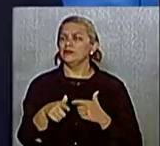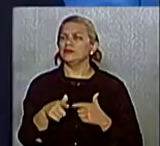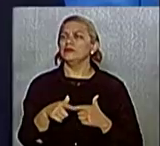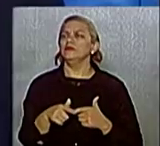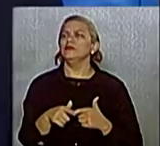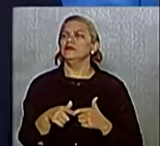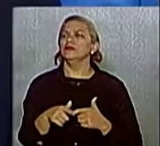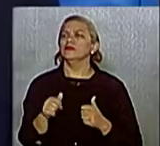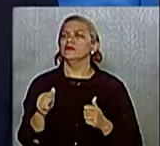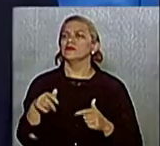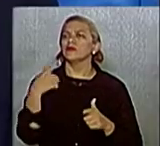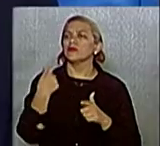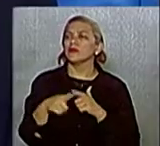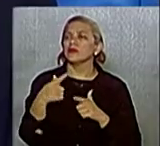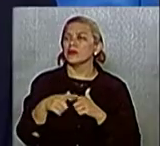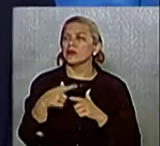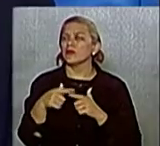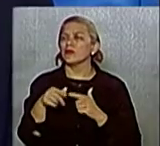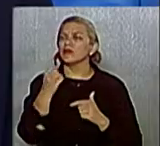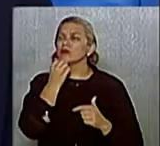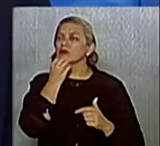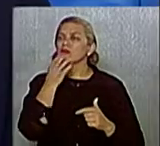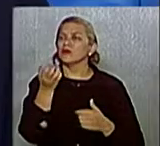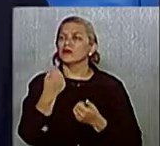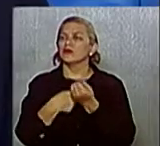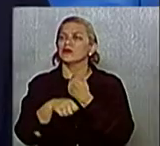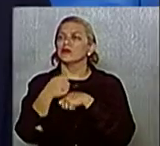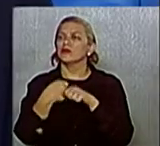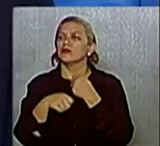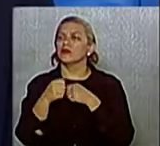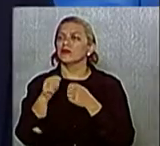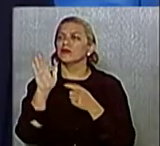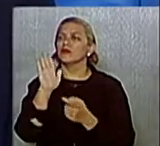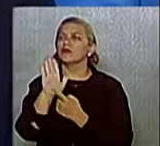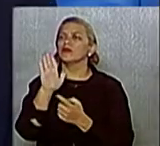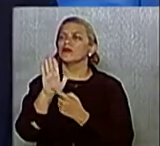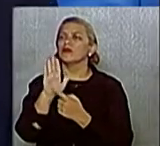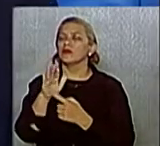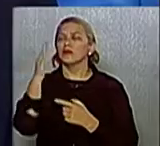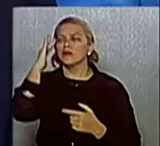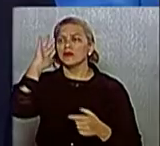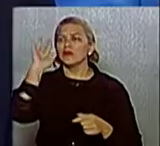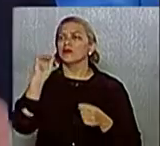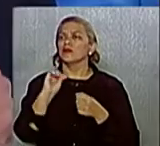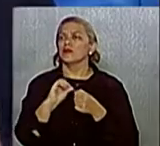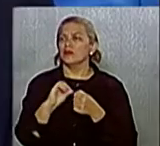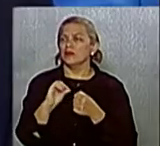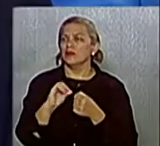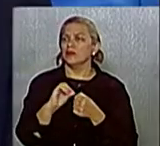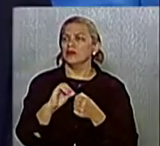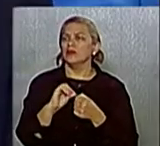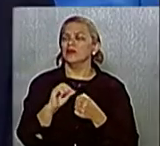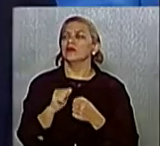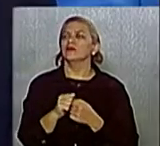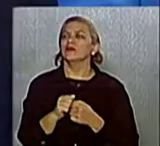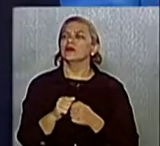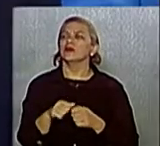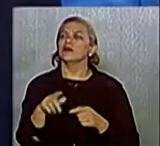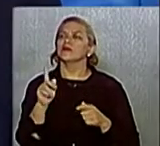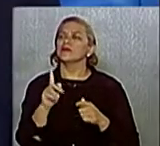que os bons administradores mostram a sua competência, que a gente sempre está trabalhando com o cobertor mais curto.